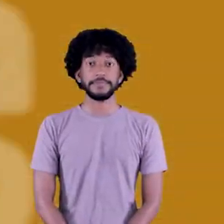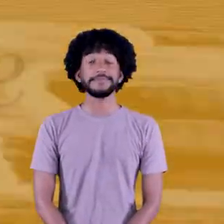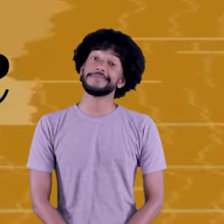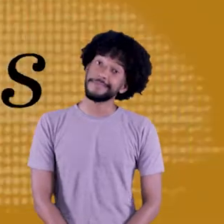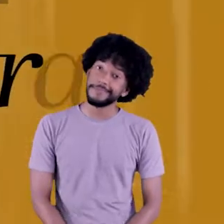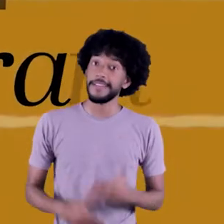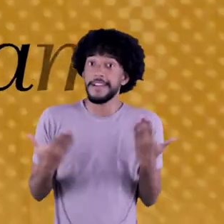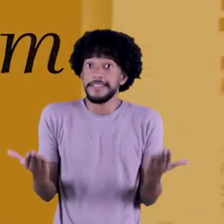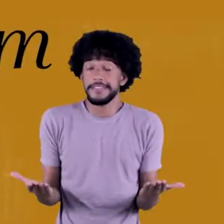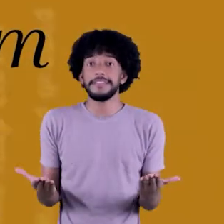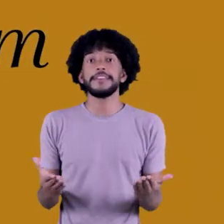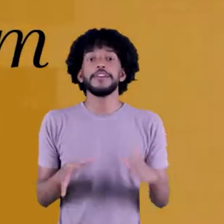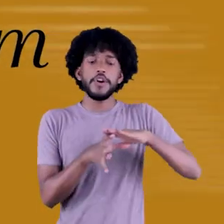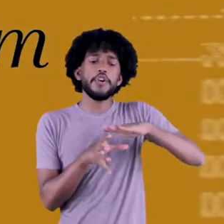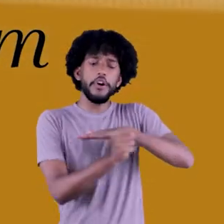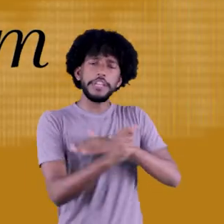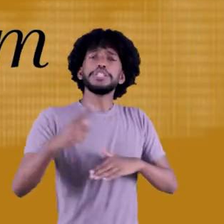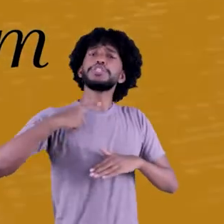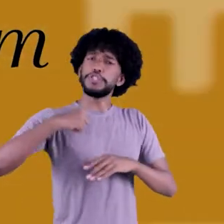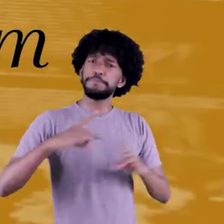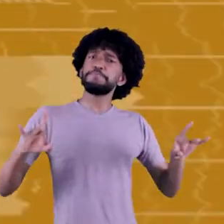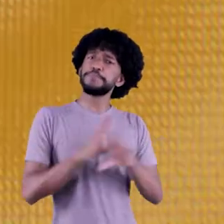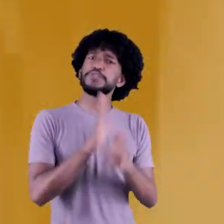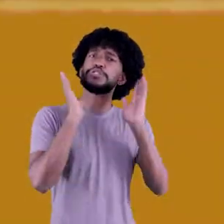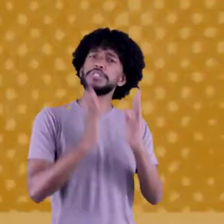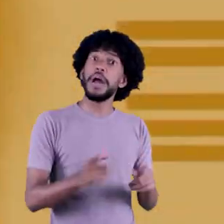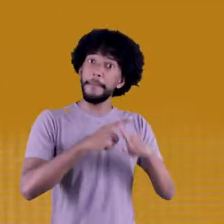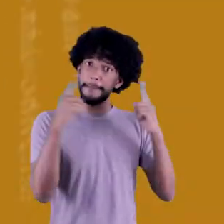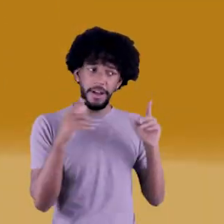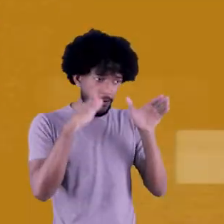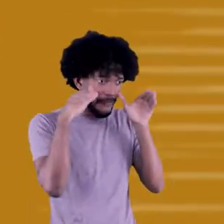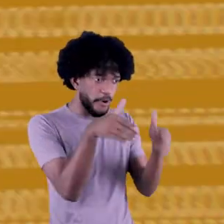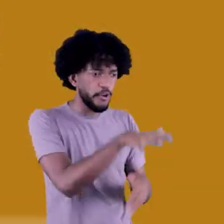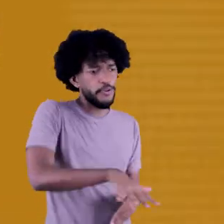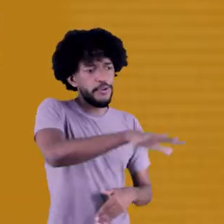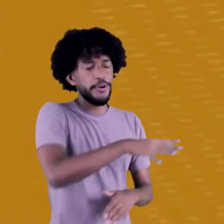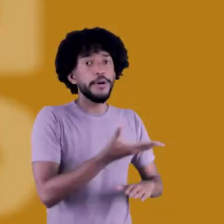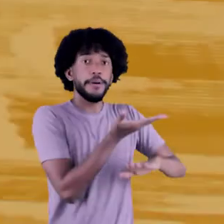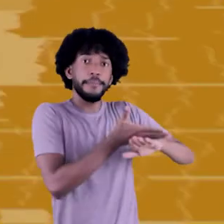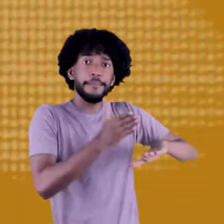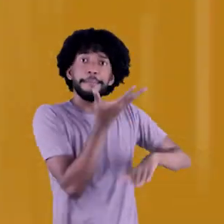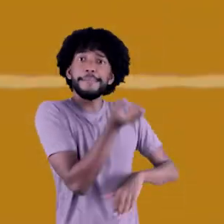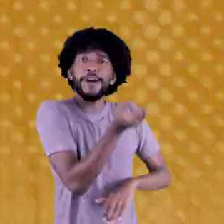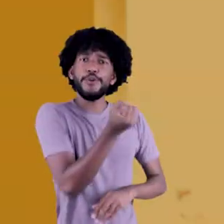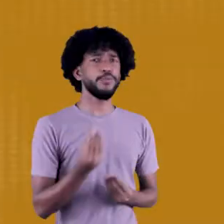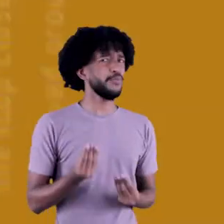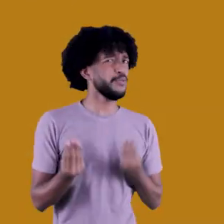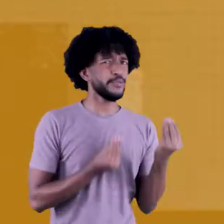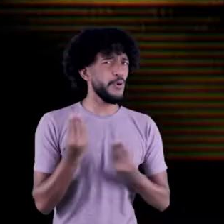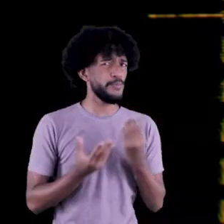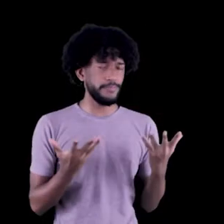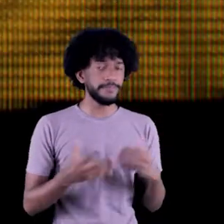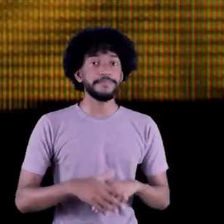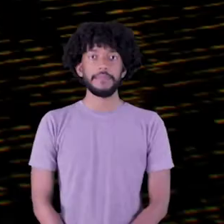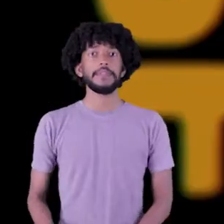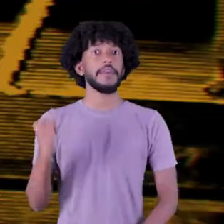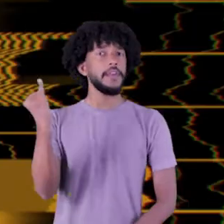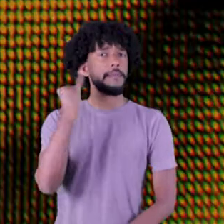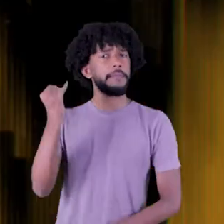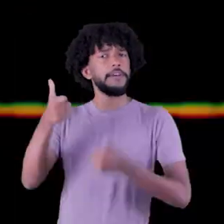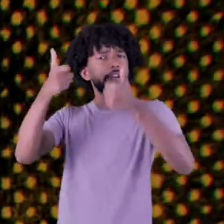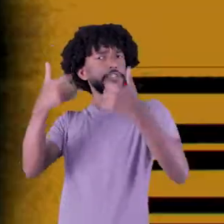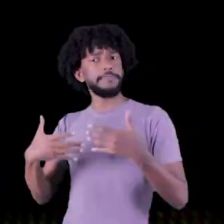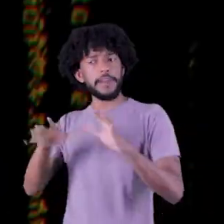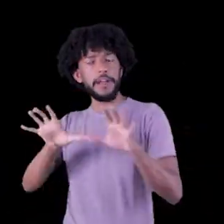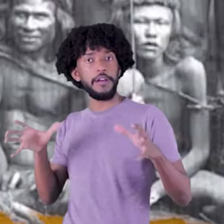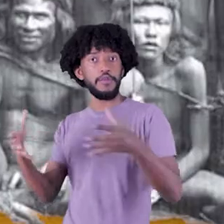Sendo assim, as cotas sempre existiram, mas eram voltadas para brancos. Como assim? Antes de voltar